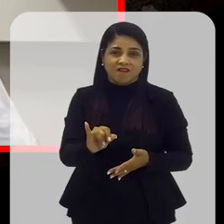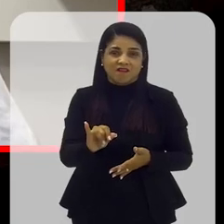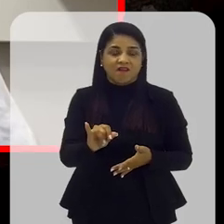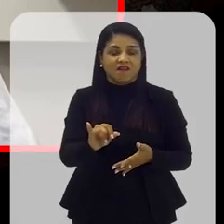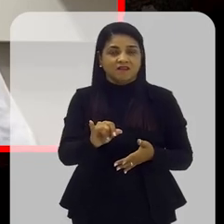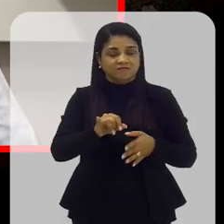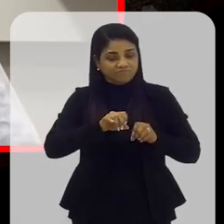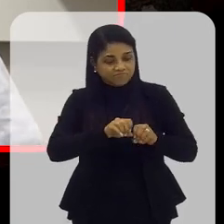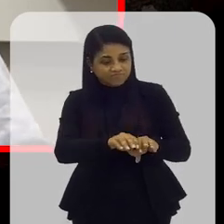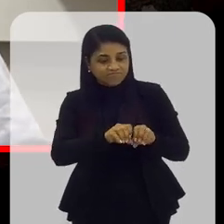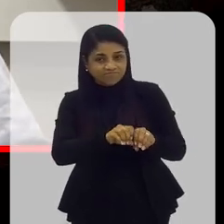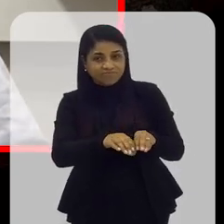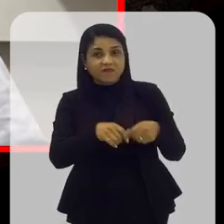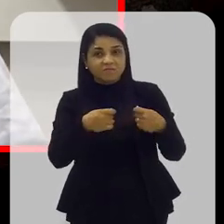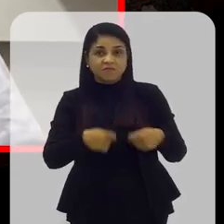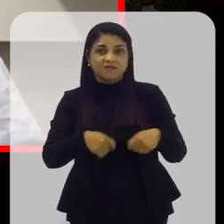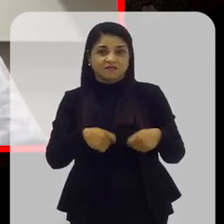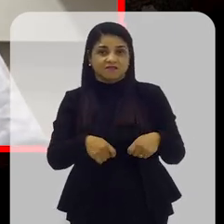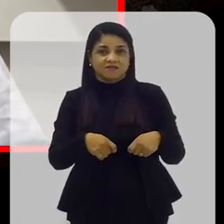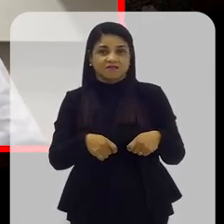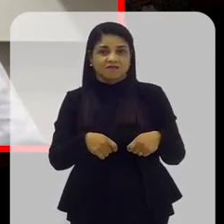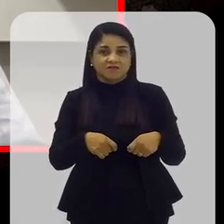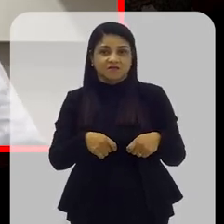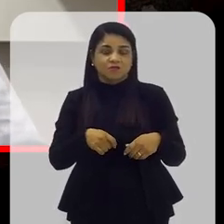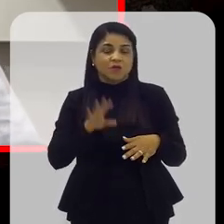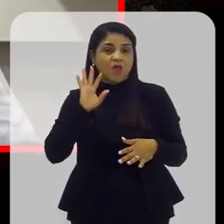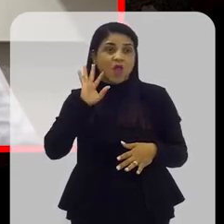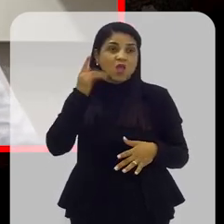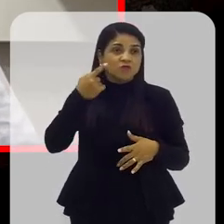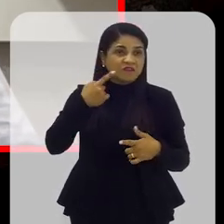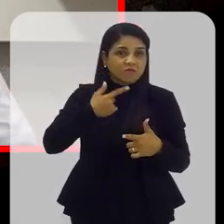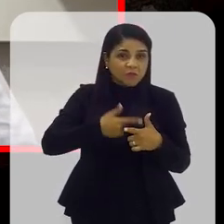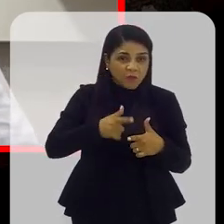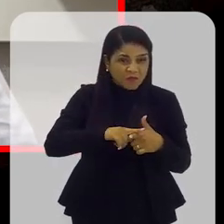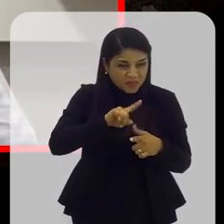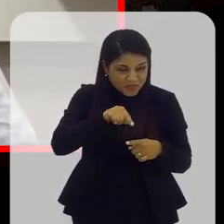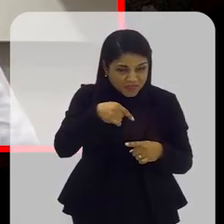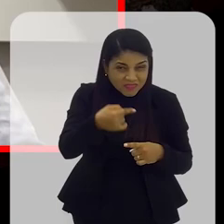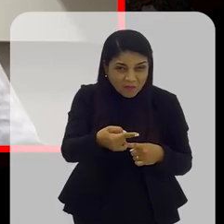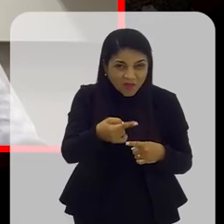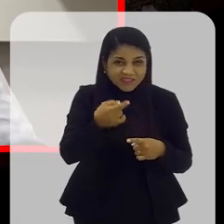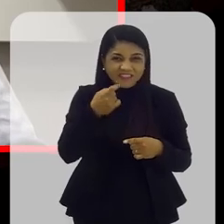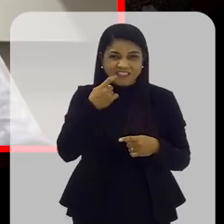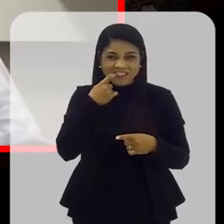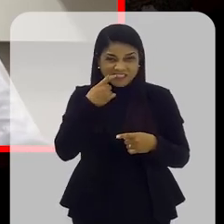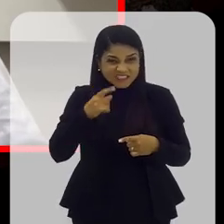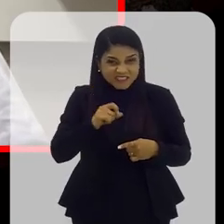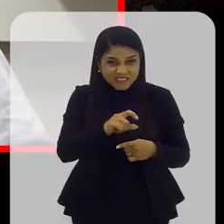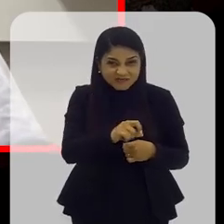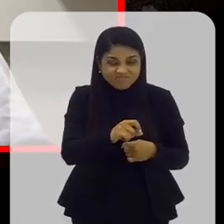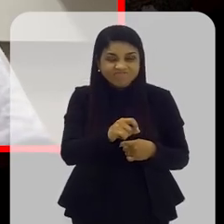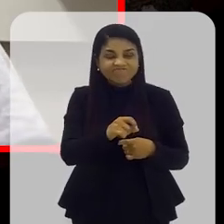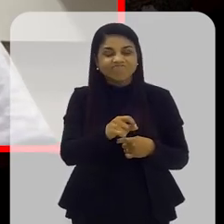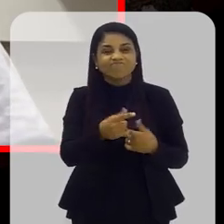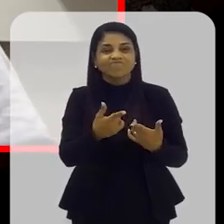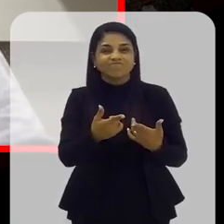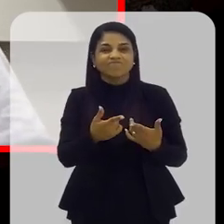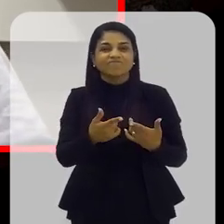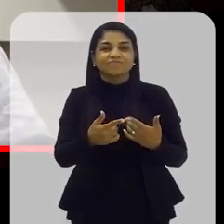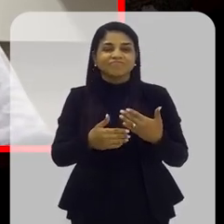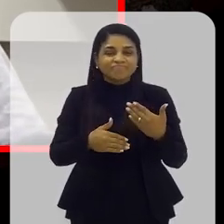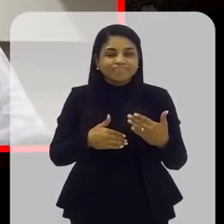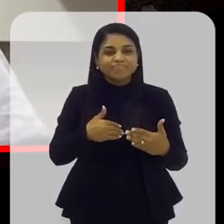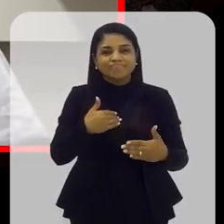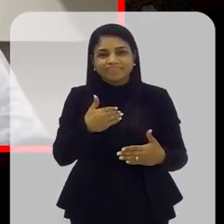que ela se instale, do que resolver o problema depois que ele já está instalado. Porque depois de instalado a gente sempre vai